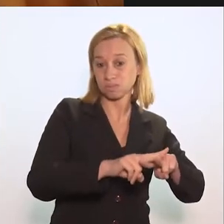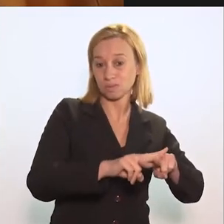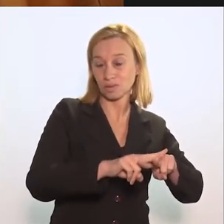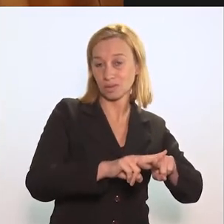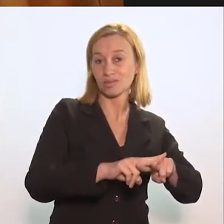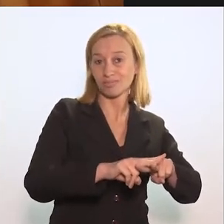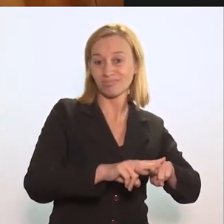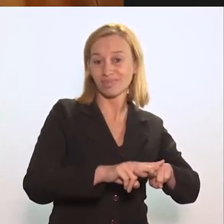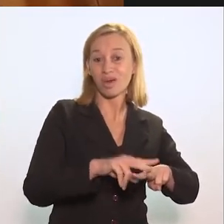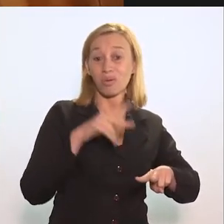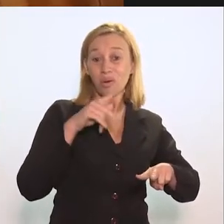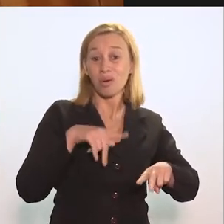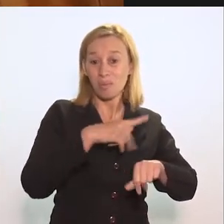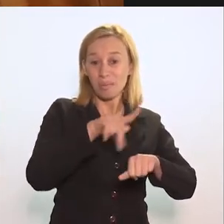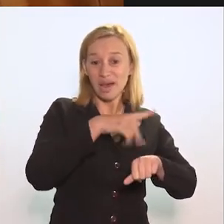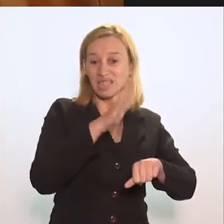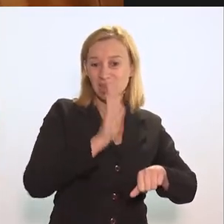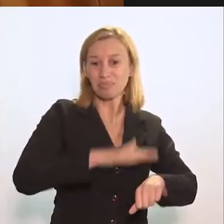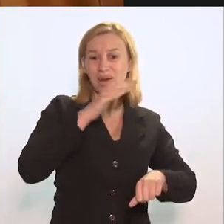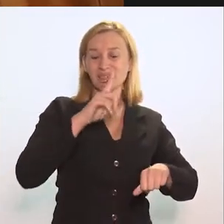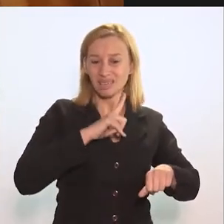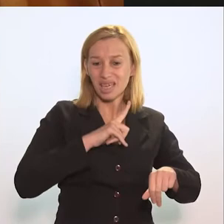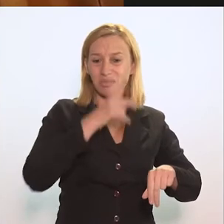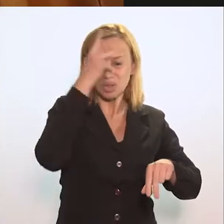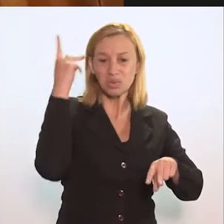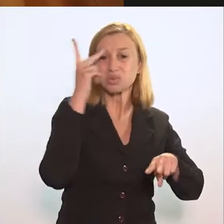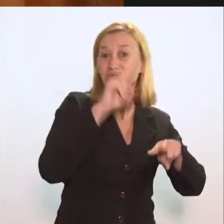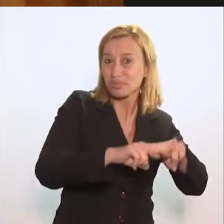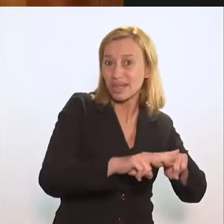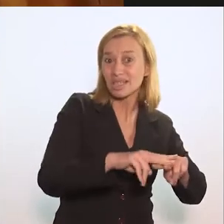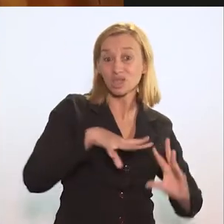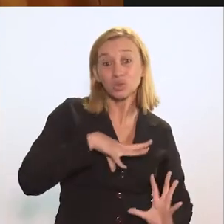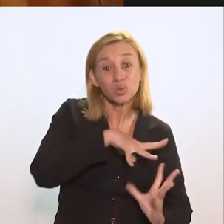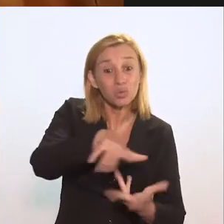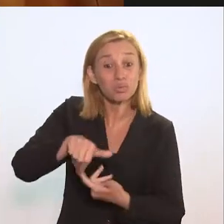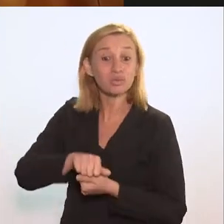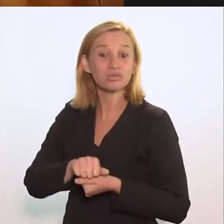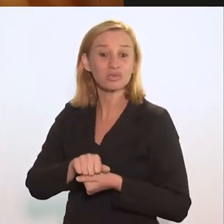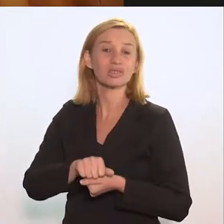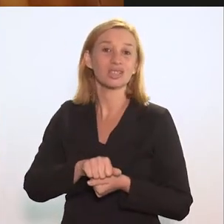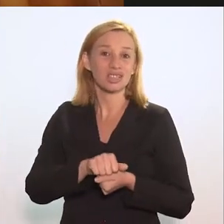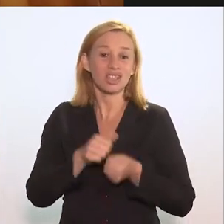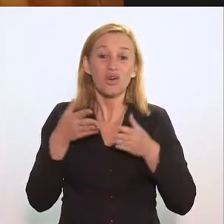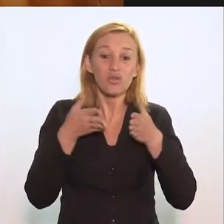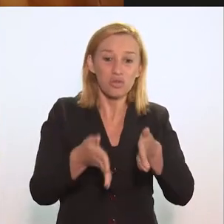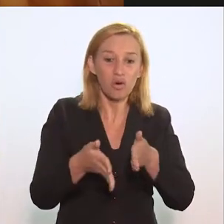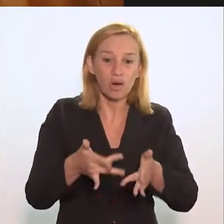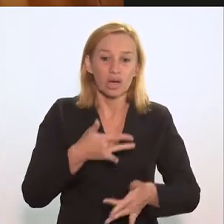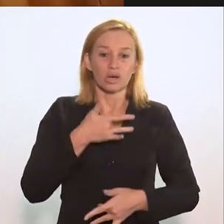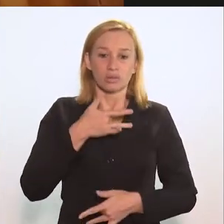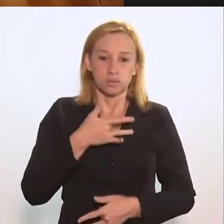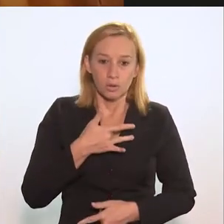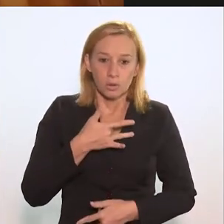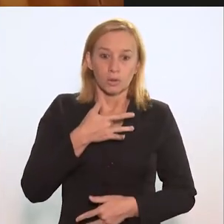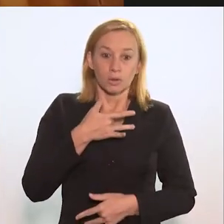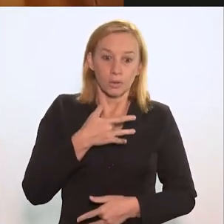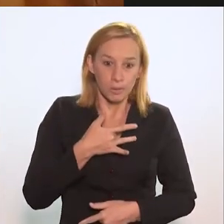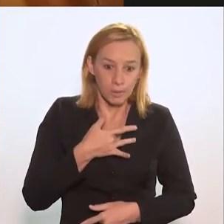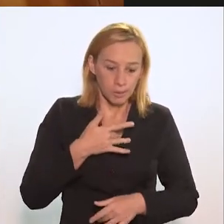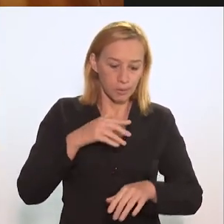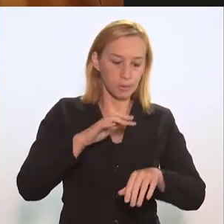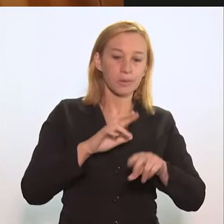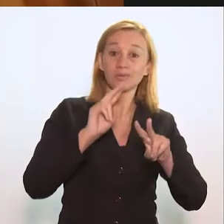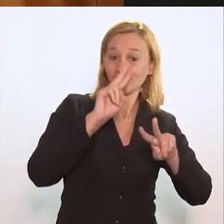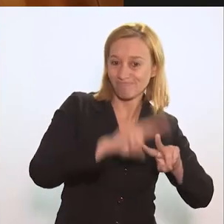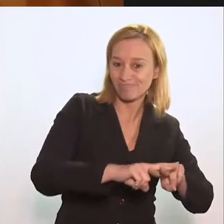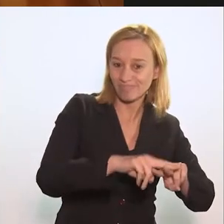carcerária. O Brasil é um dos países que mais encarceram no mundo. A incidência e a concentração de tuberculose no